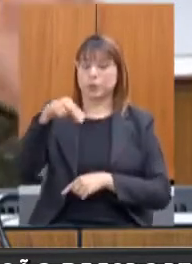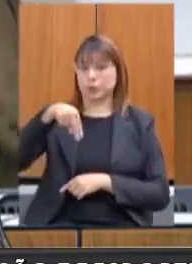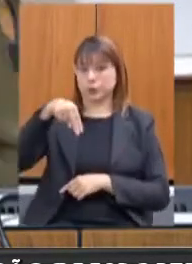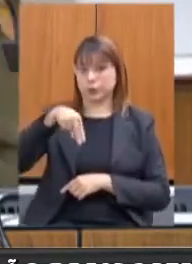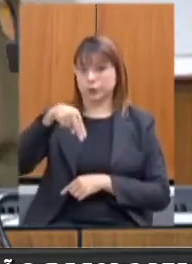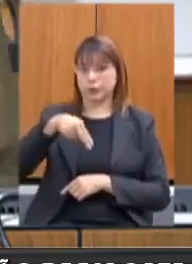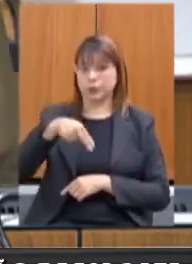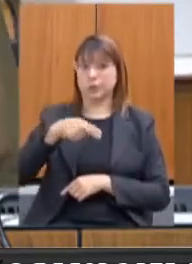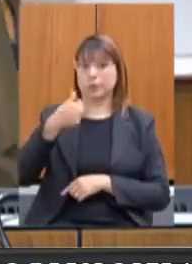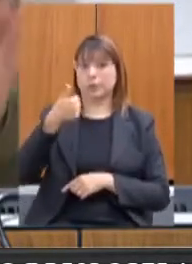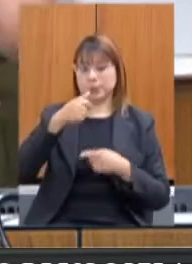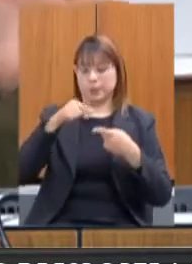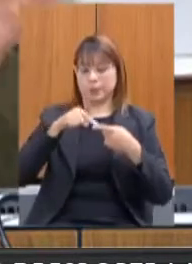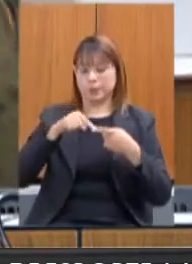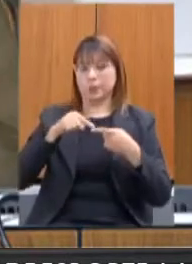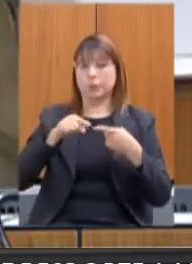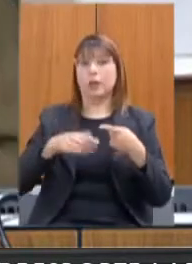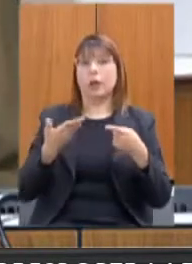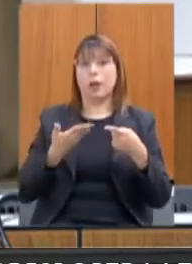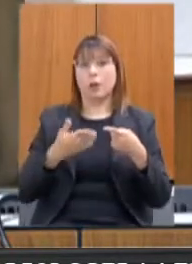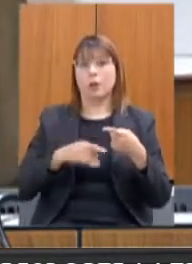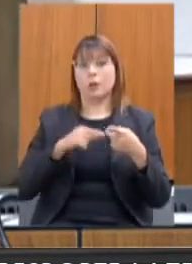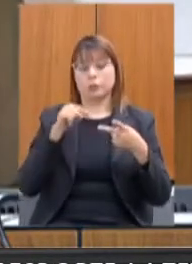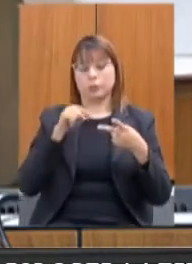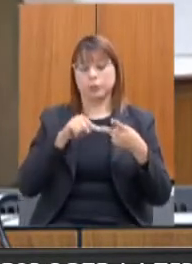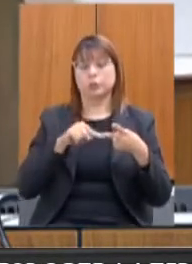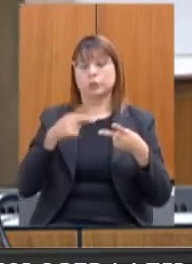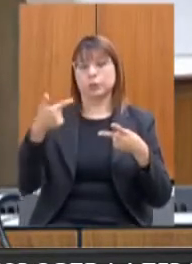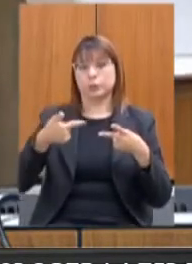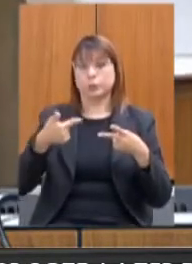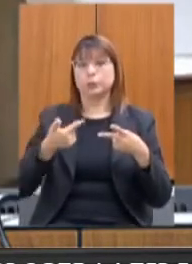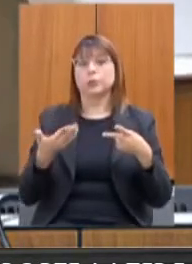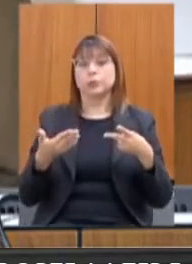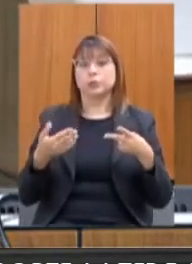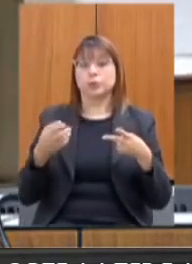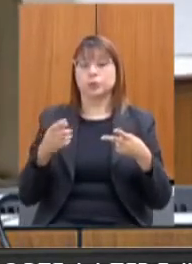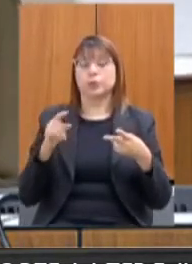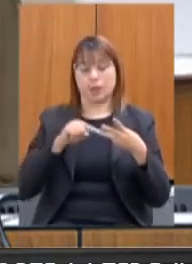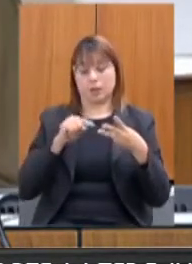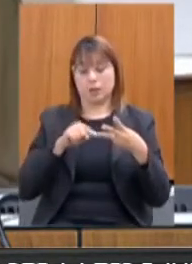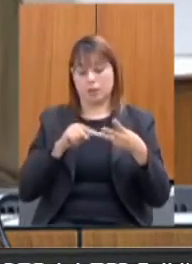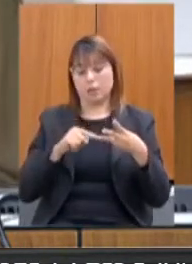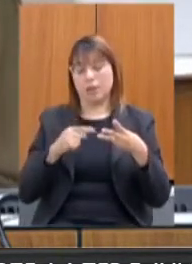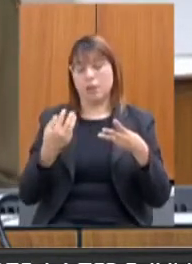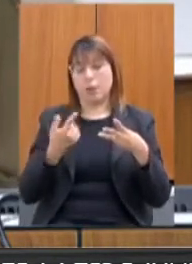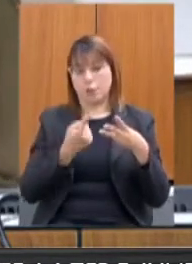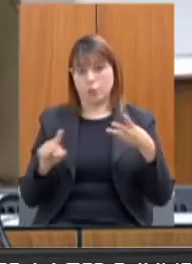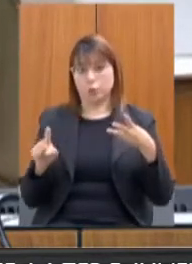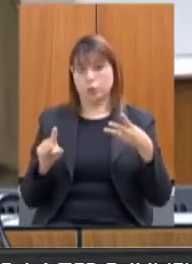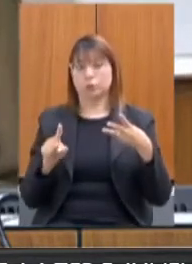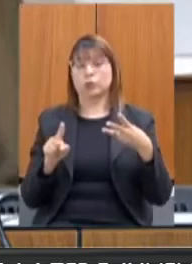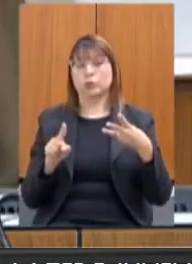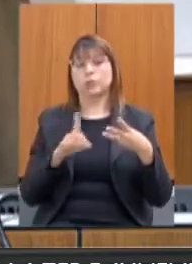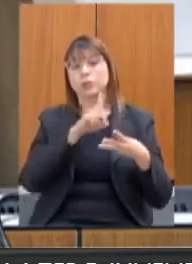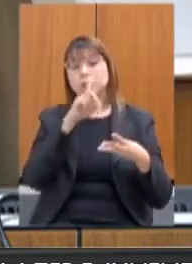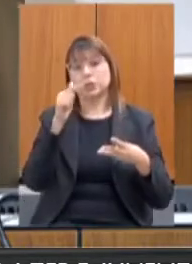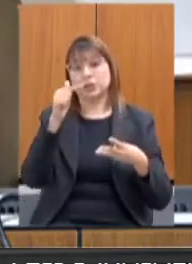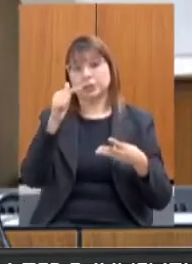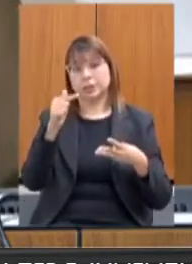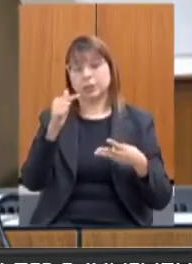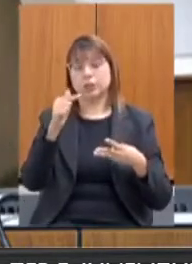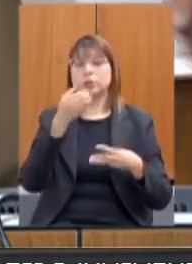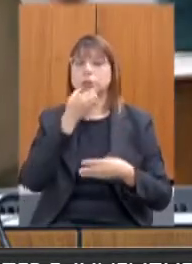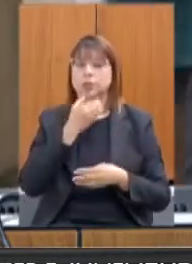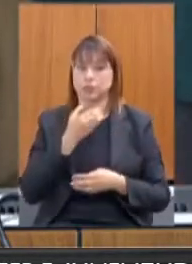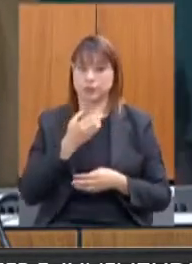foi essa primeira parcela, e iremos fazer a segunda transferência, a última, que representa a terceira parcela, no dia 7 do